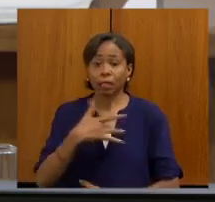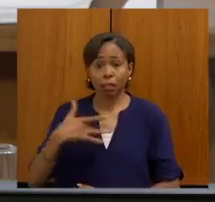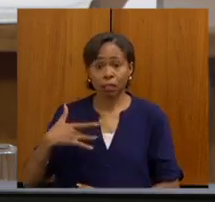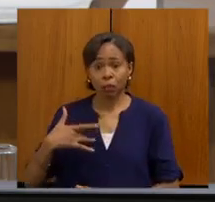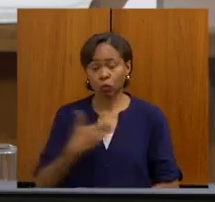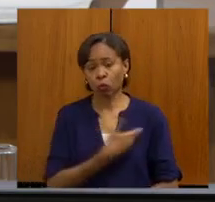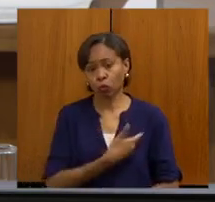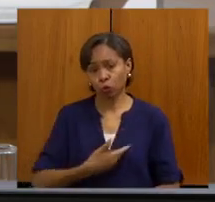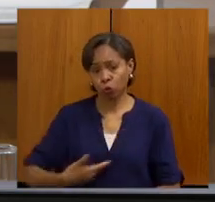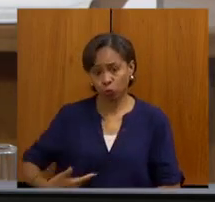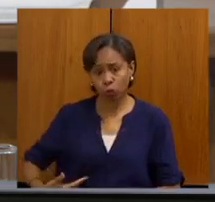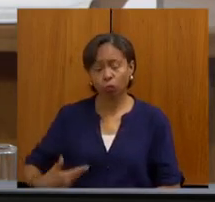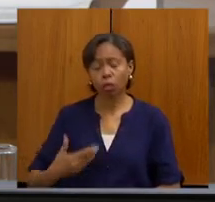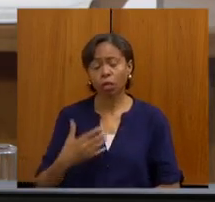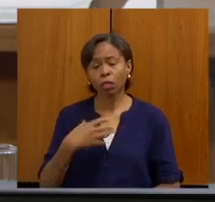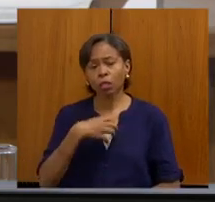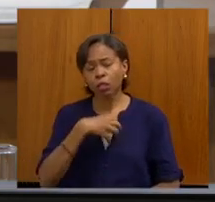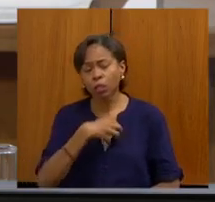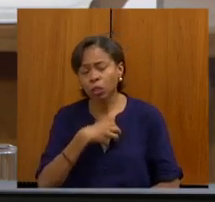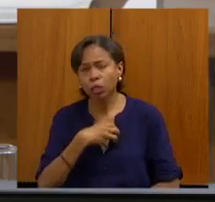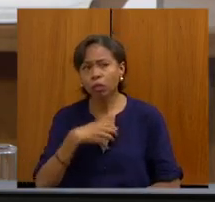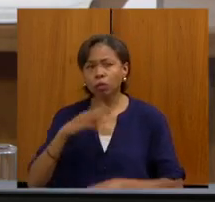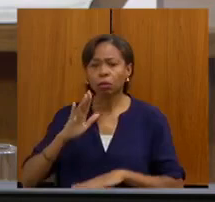doutora Ana, cada vez mais